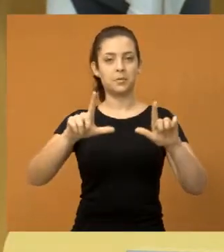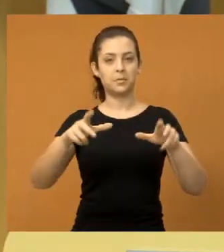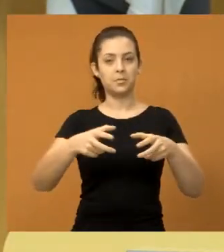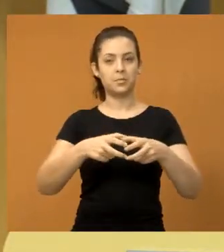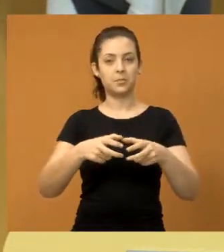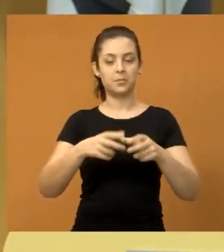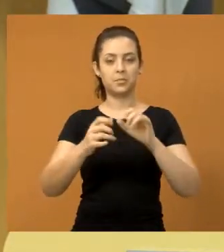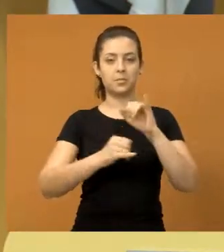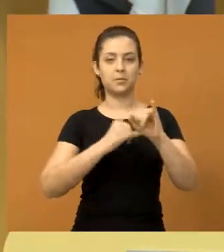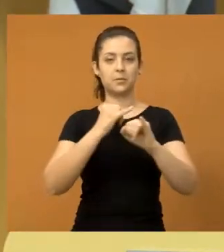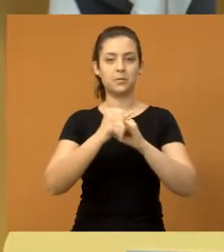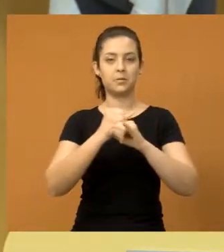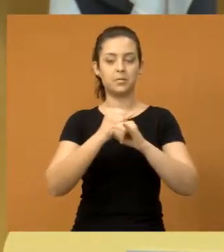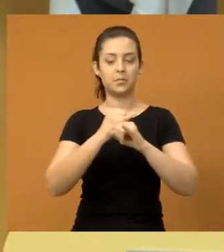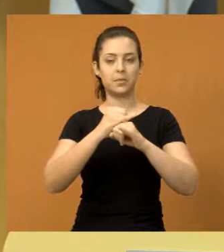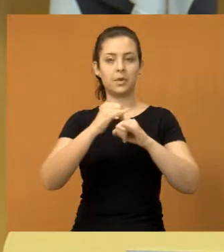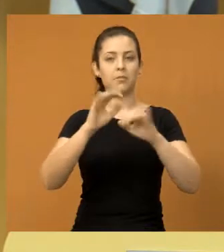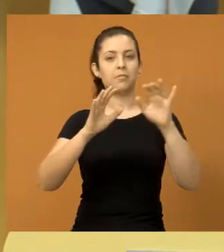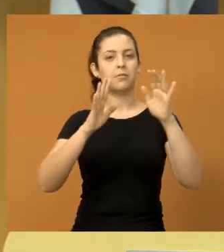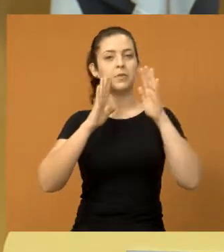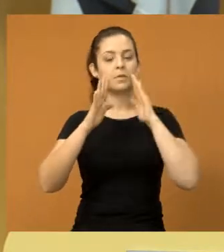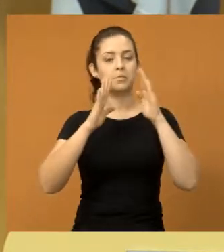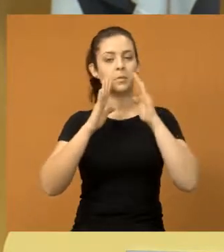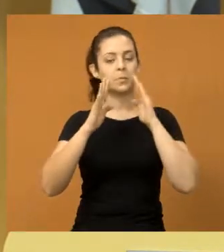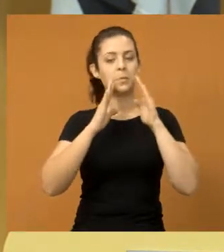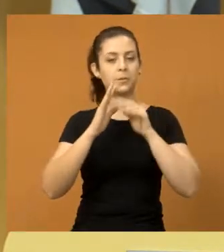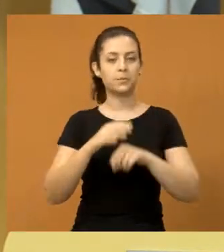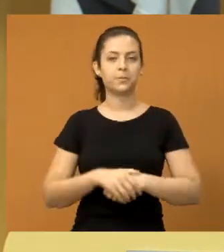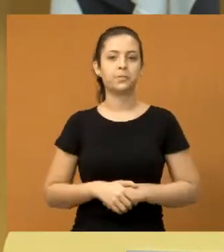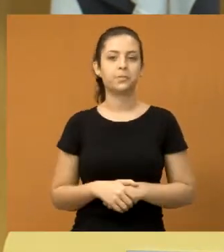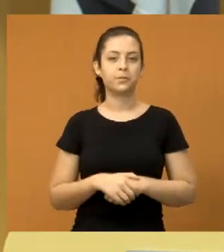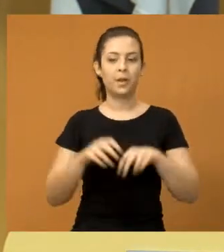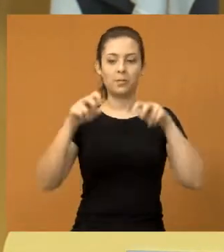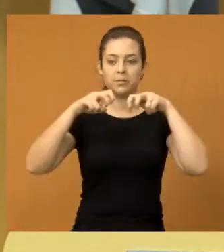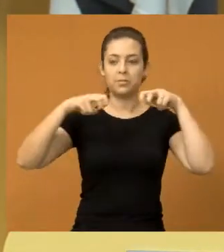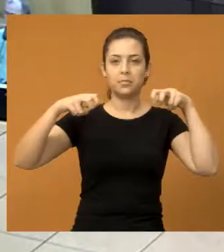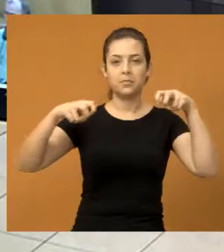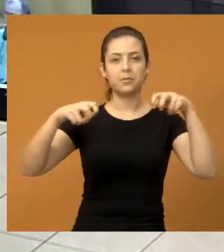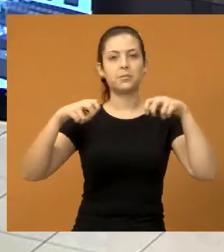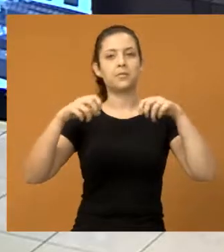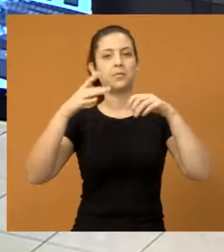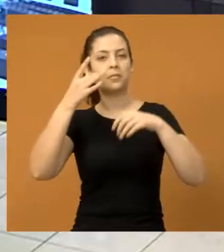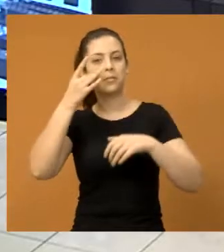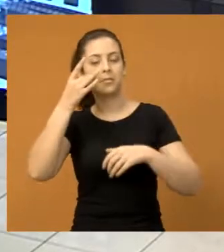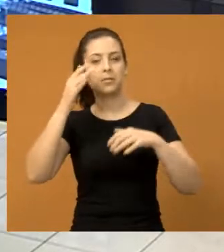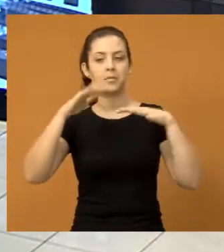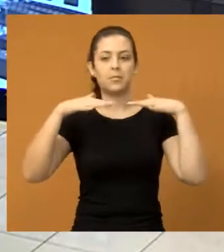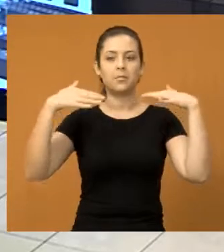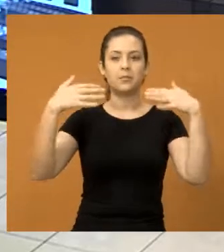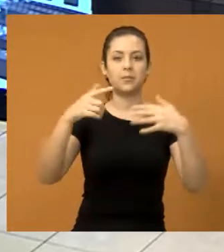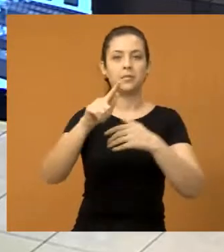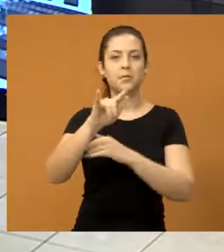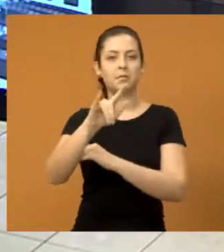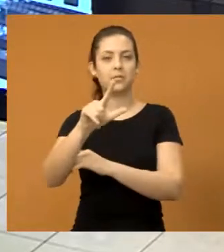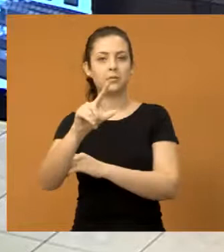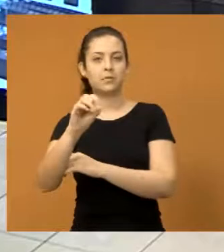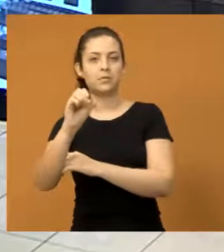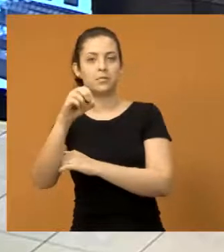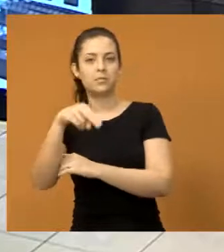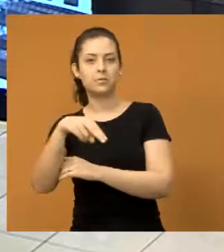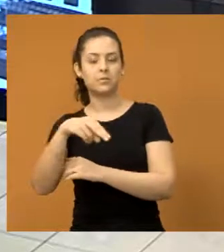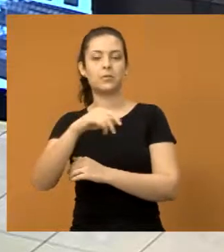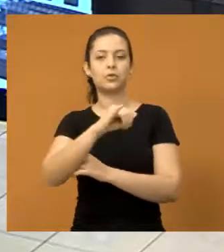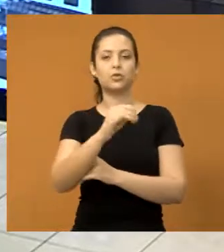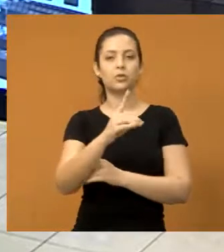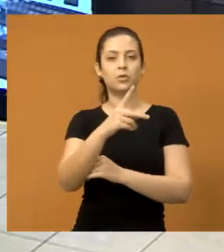internet, pelo Facebook, o público presente aqui na galeria, o Gisto Pitoresco, o Zé Roberto, o Odilo ali do Jardim Paraíso,